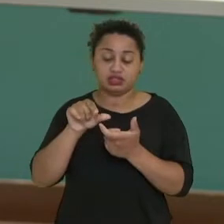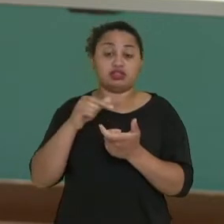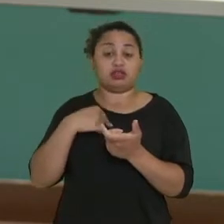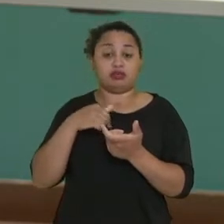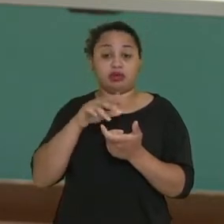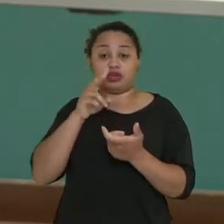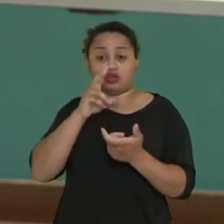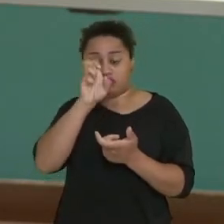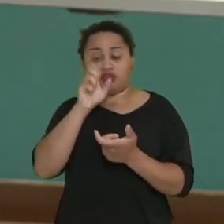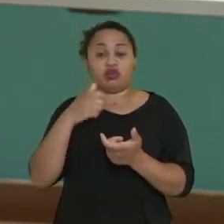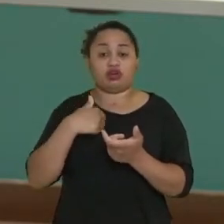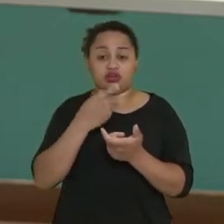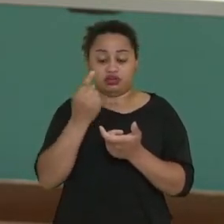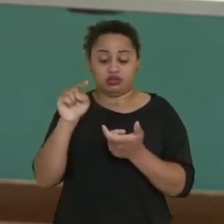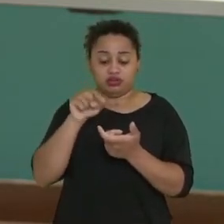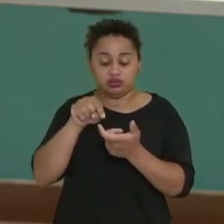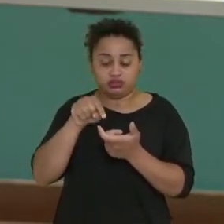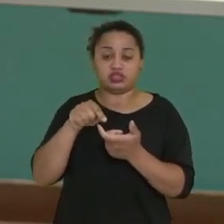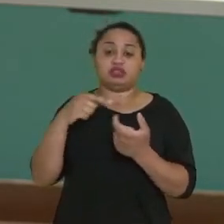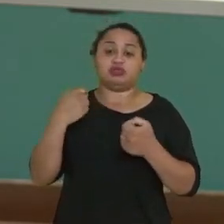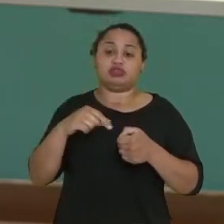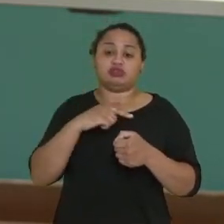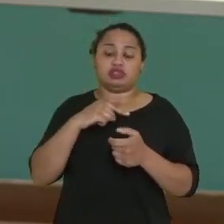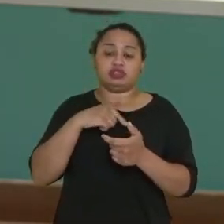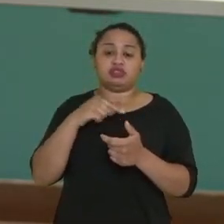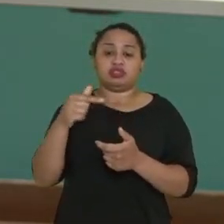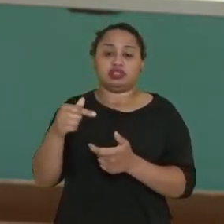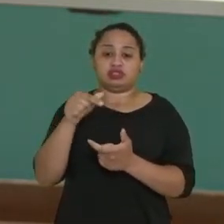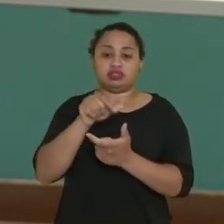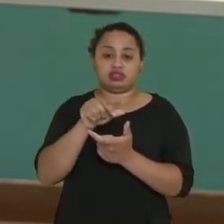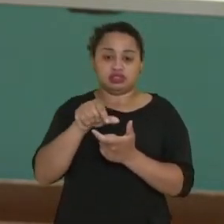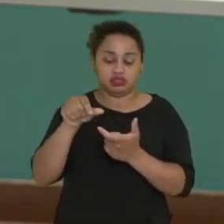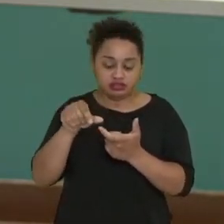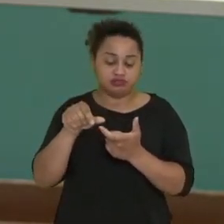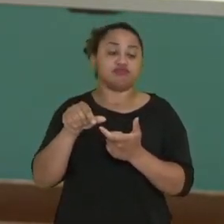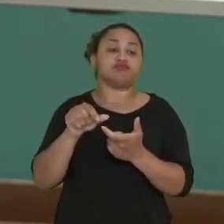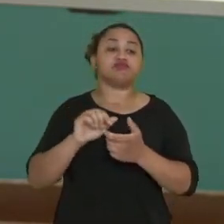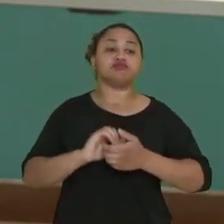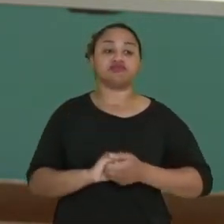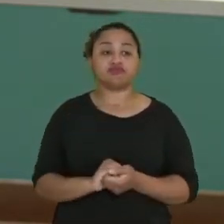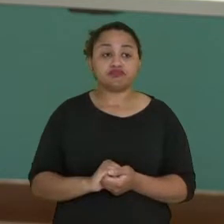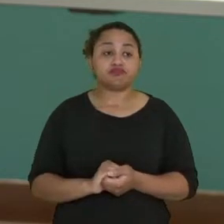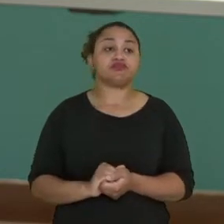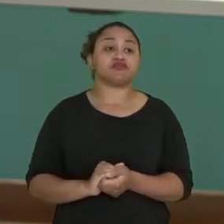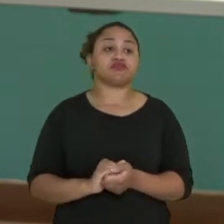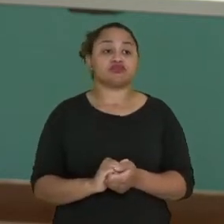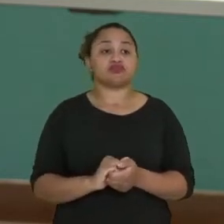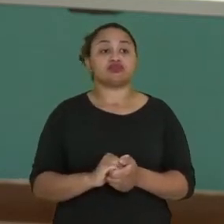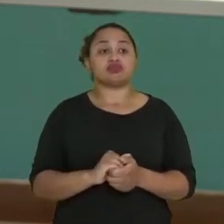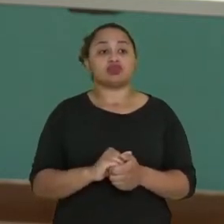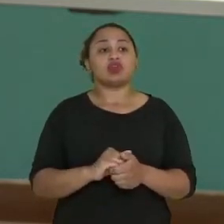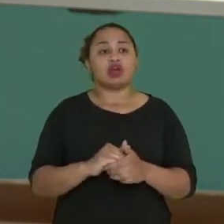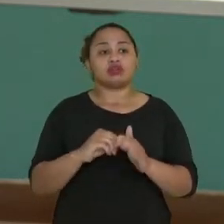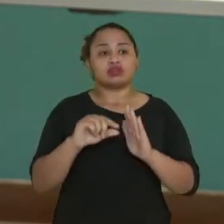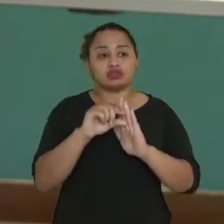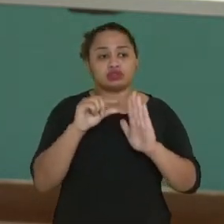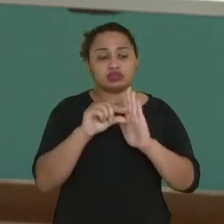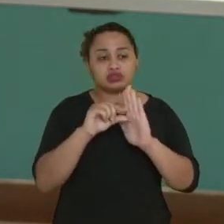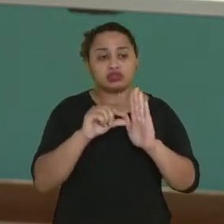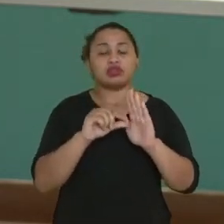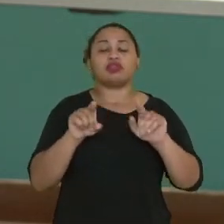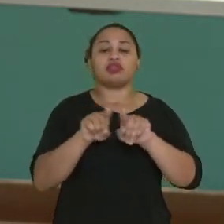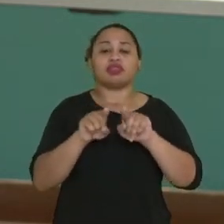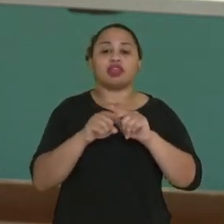última, e ali eu tenho que ter, então, sete sílabas poéticas, certo? A organização é em versos e a linguagem é